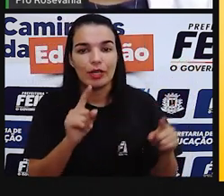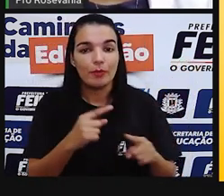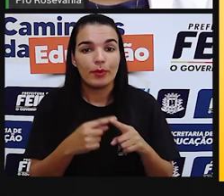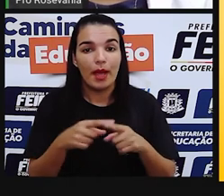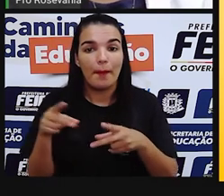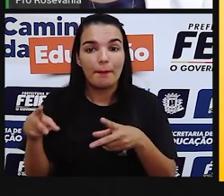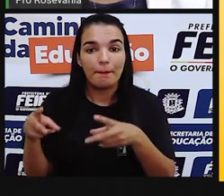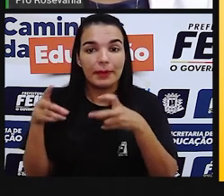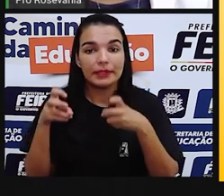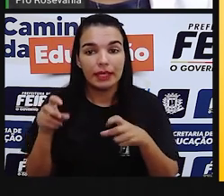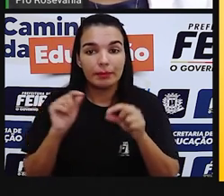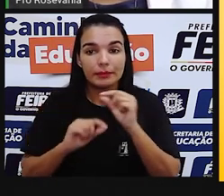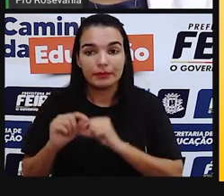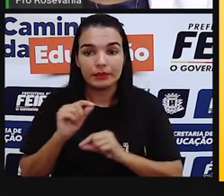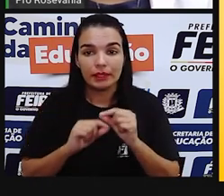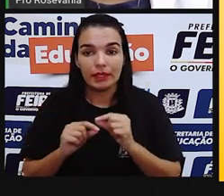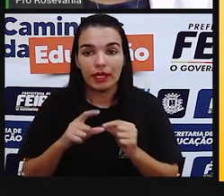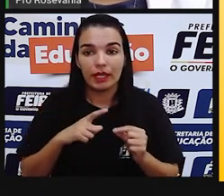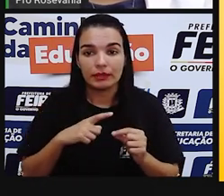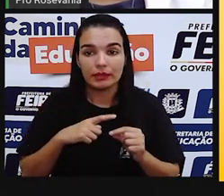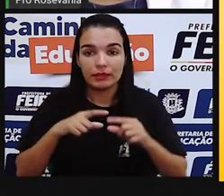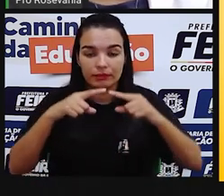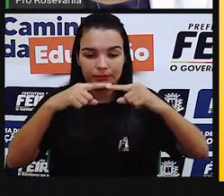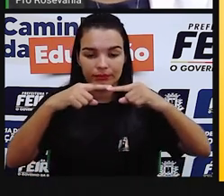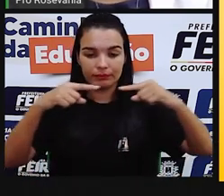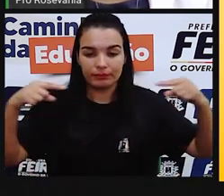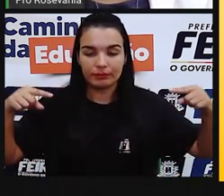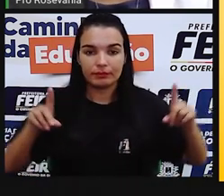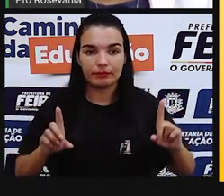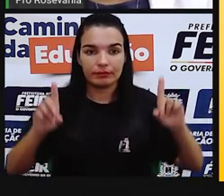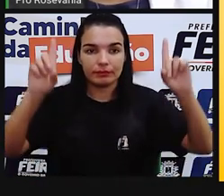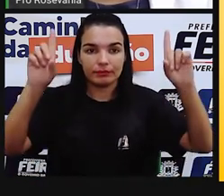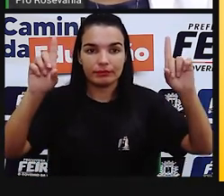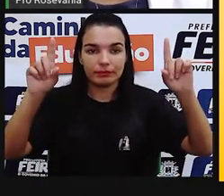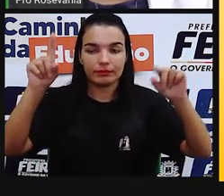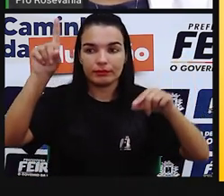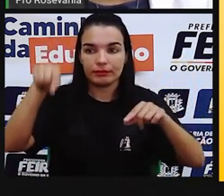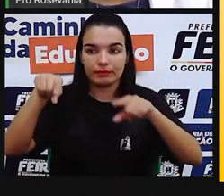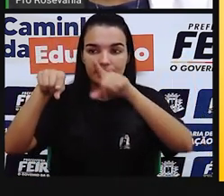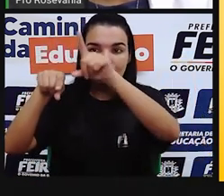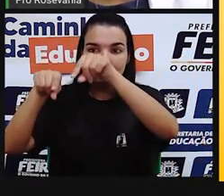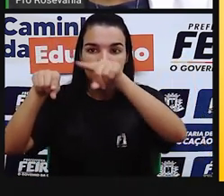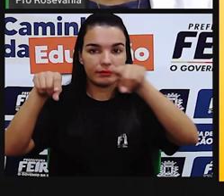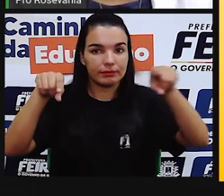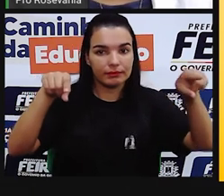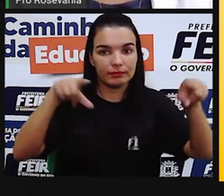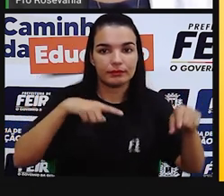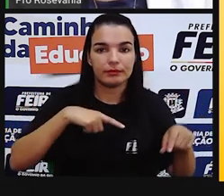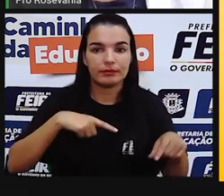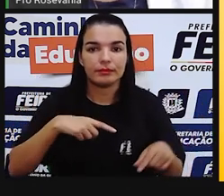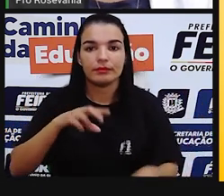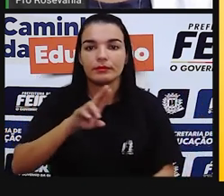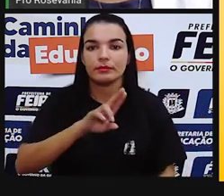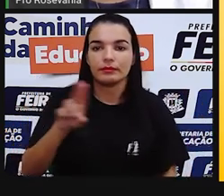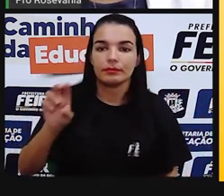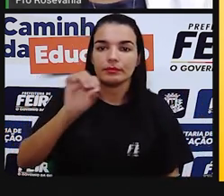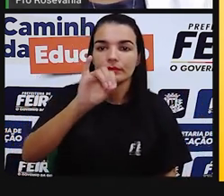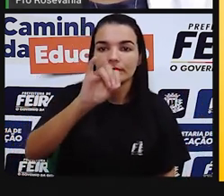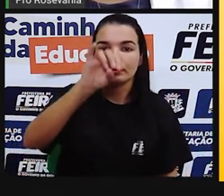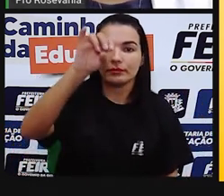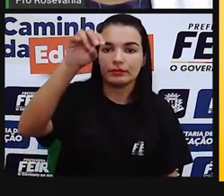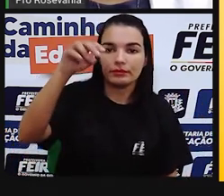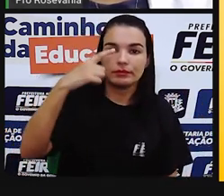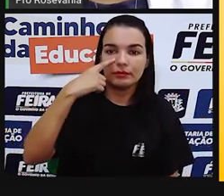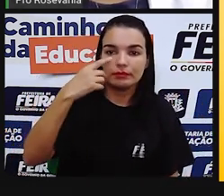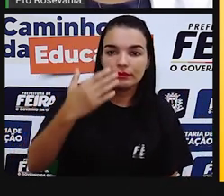que quando tem esse índio no caso o branco com o negro a gente tem aqui um mulato aí quando você